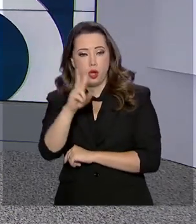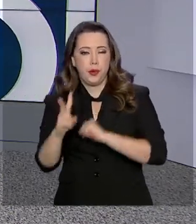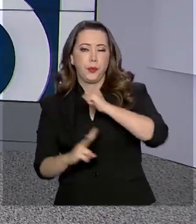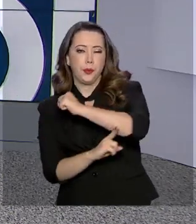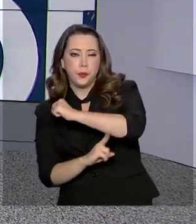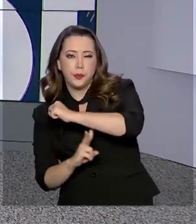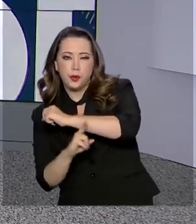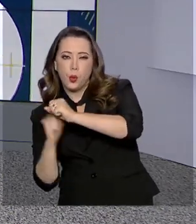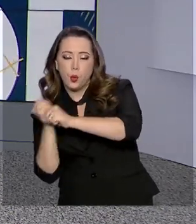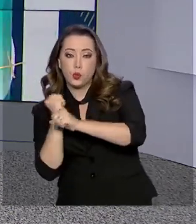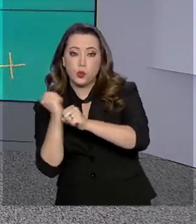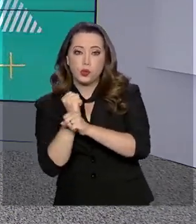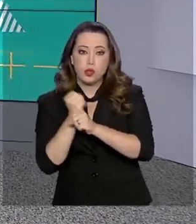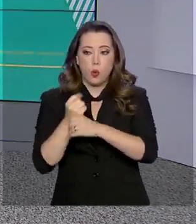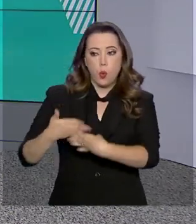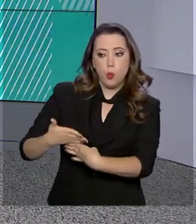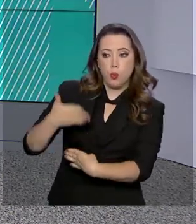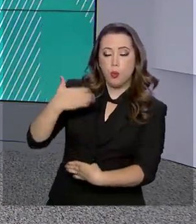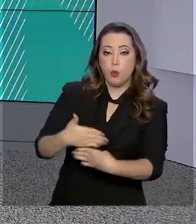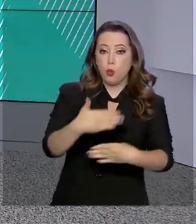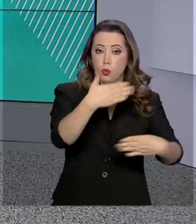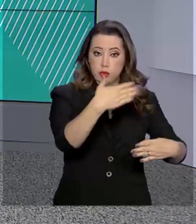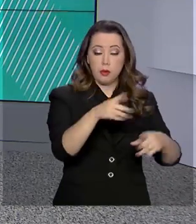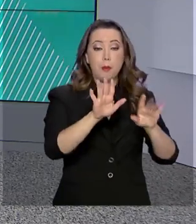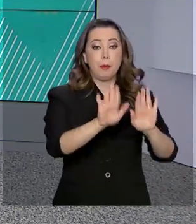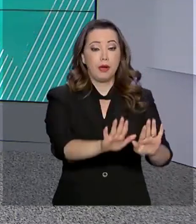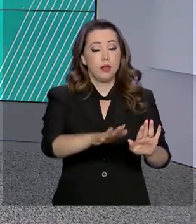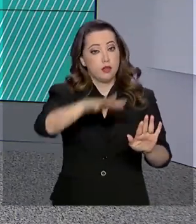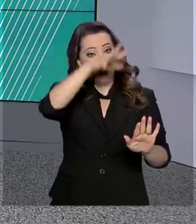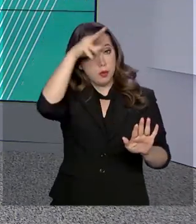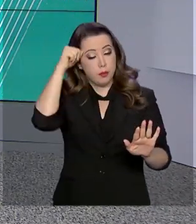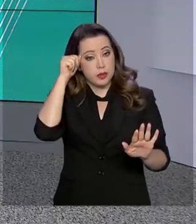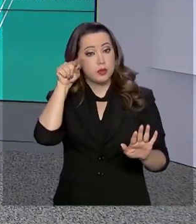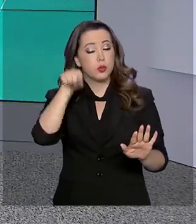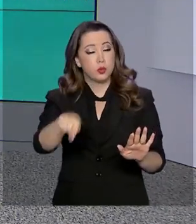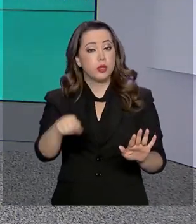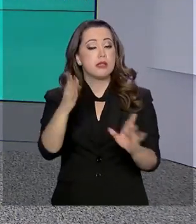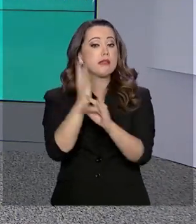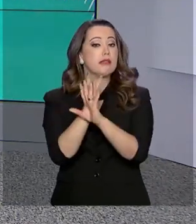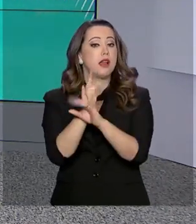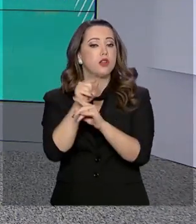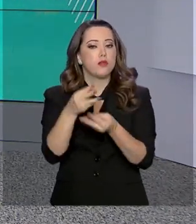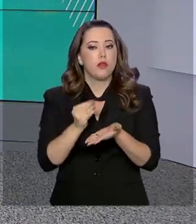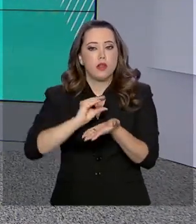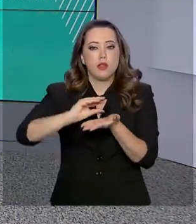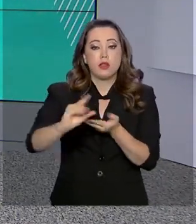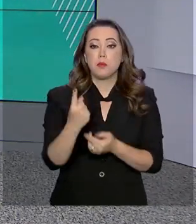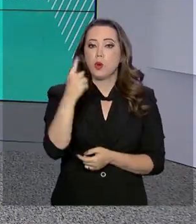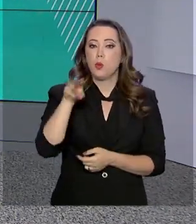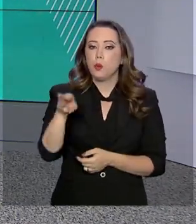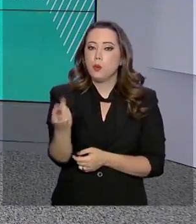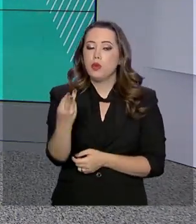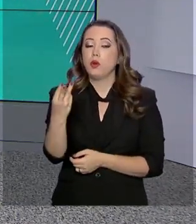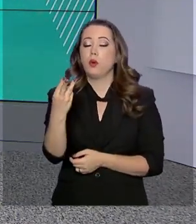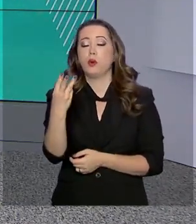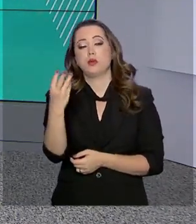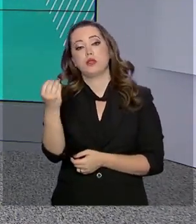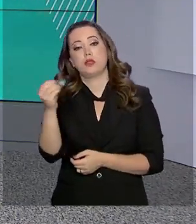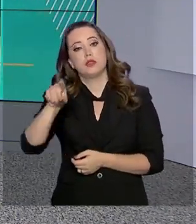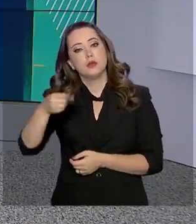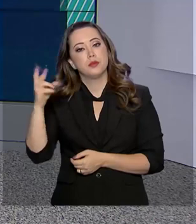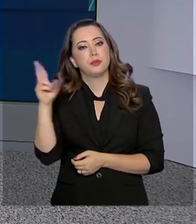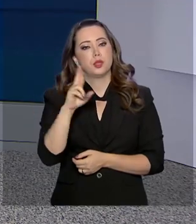construção de muros de contenção. Já no Amazonas, o município de Manacapuru vai receber 1 milhão e 300 mil reais